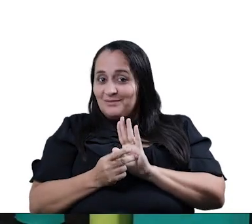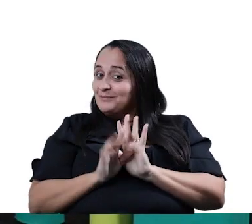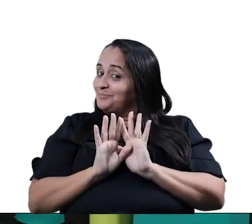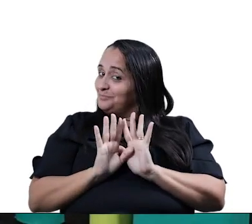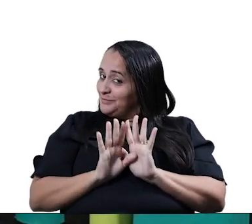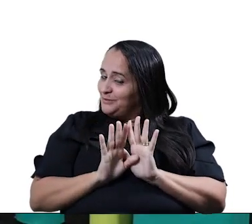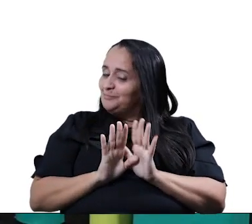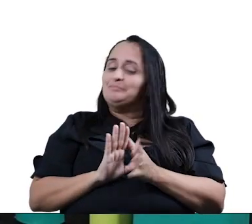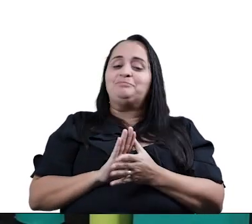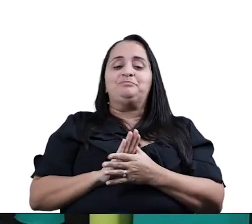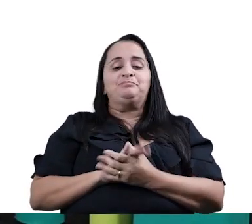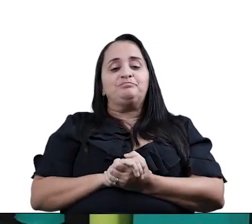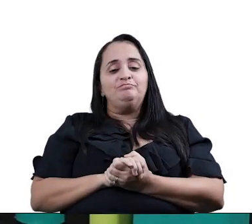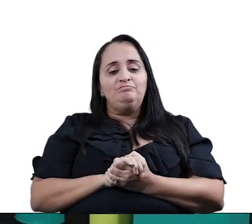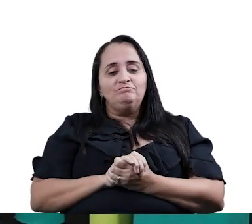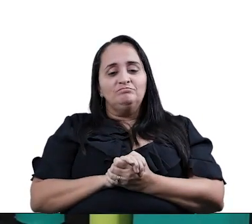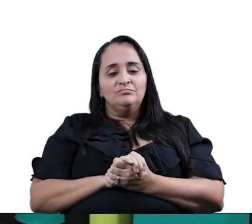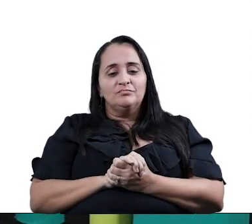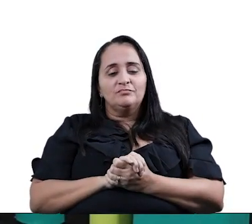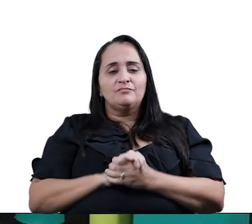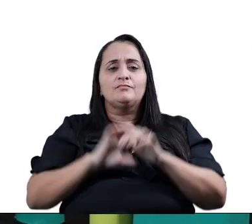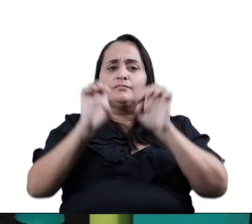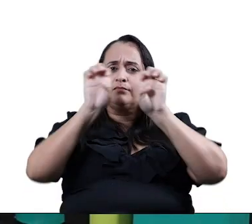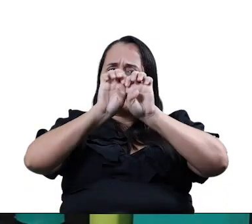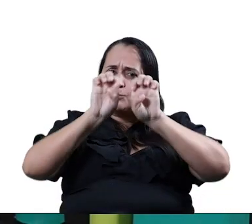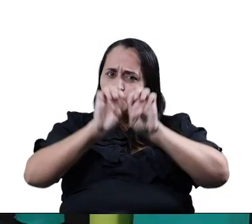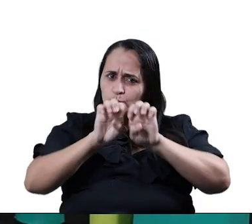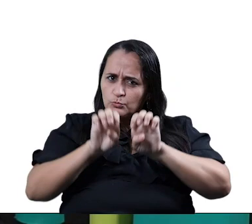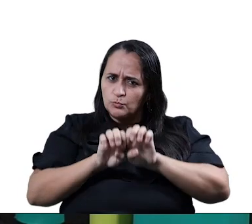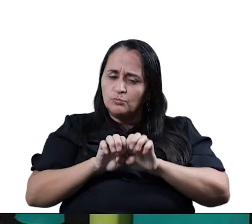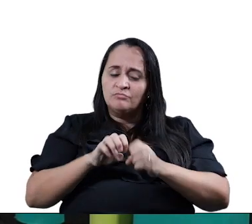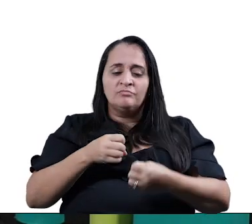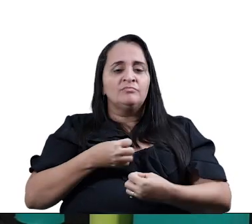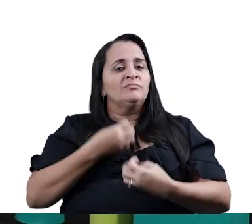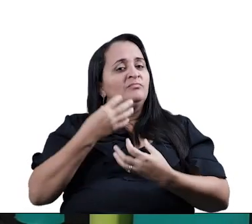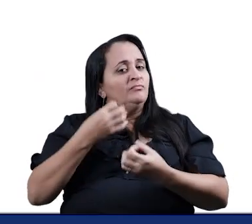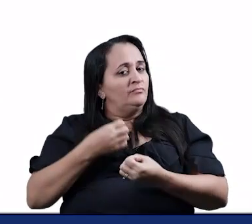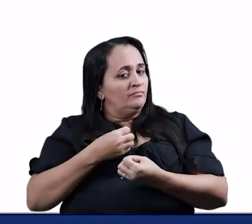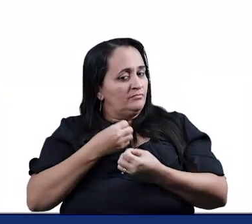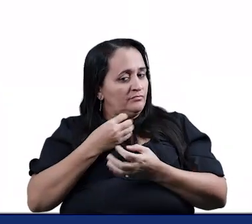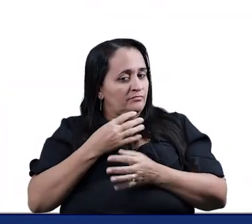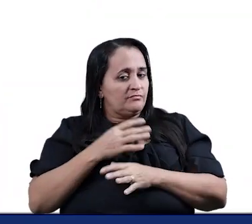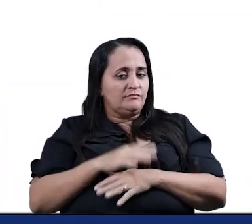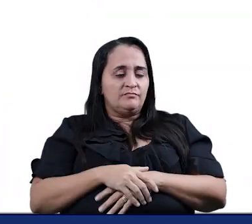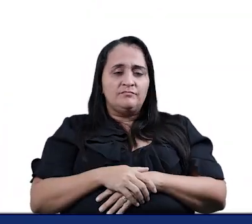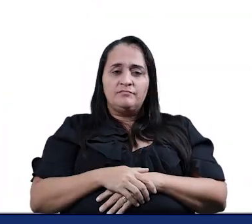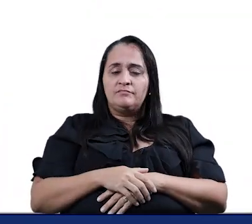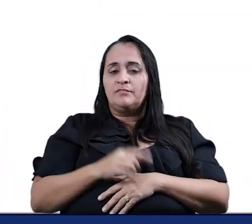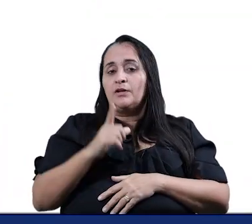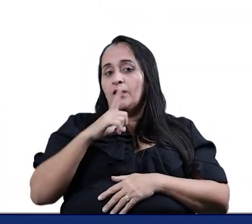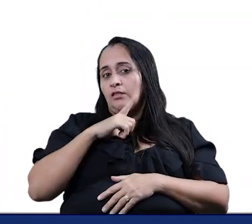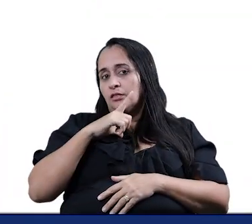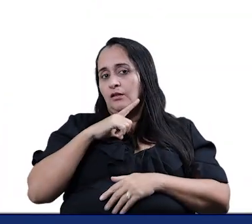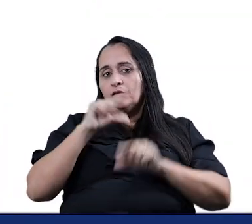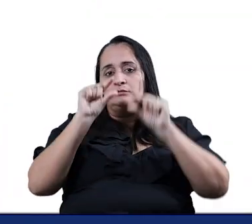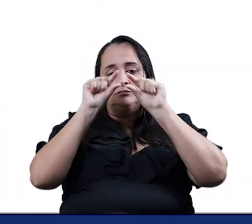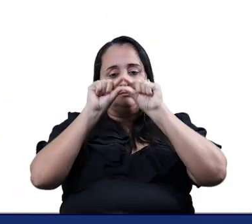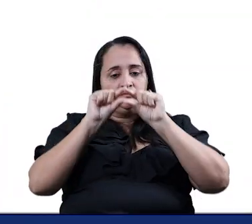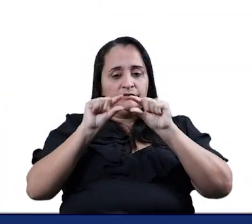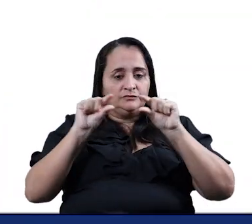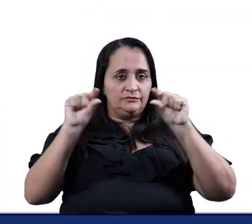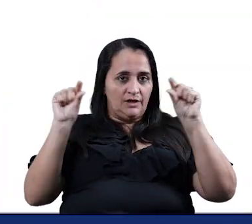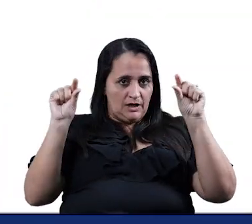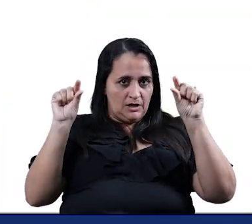Então, ela tem a mesma estrutura de um poema, por exemplo. Porque tem os